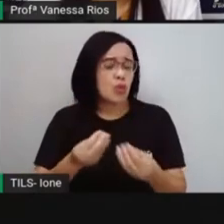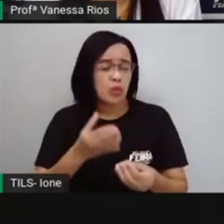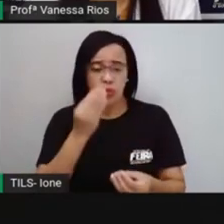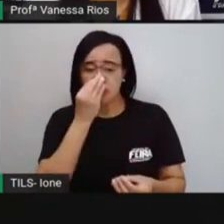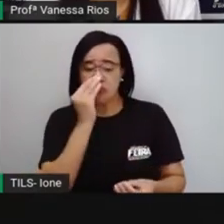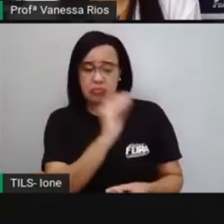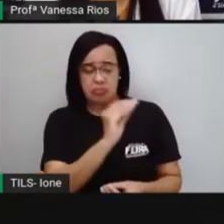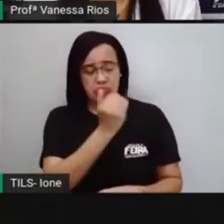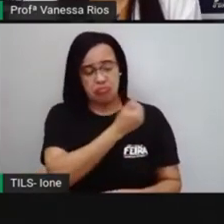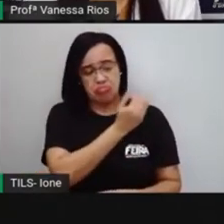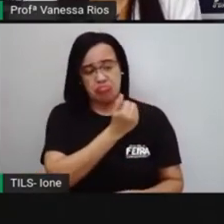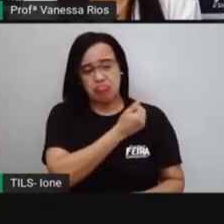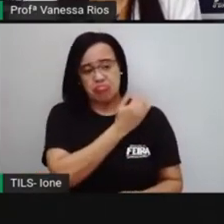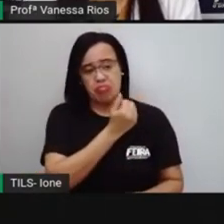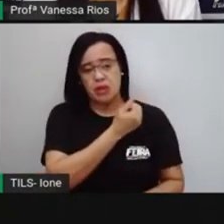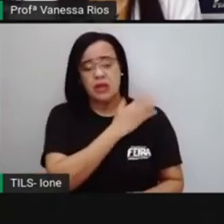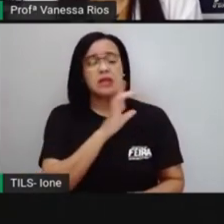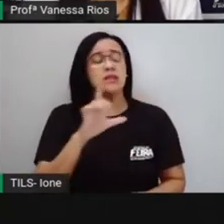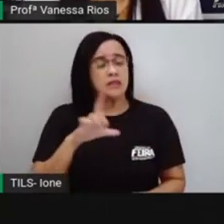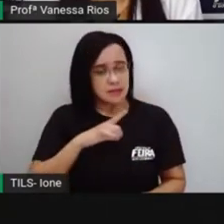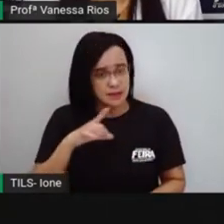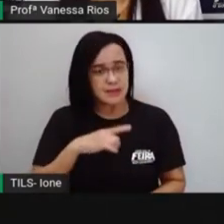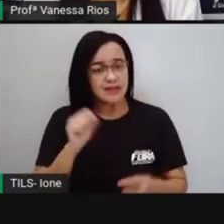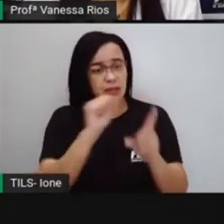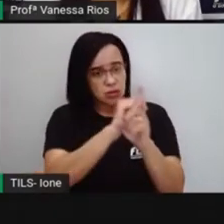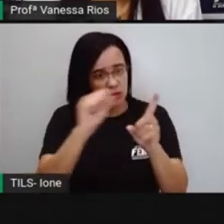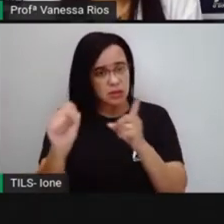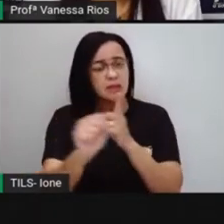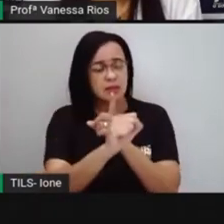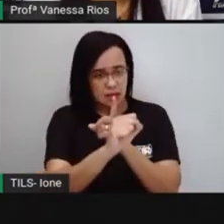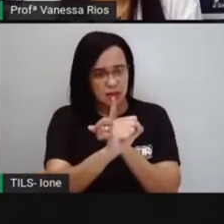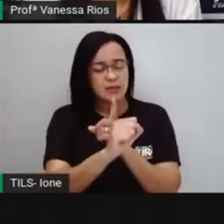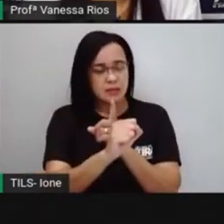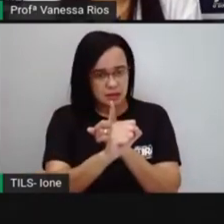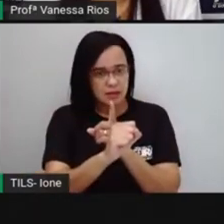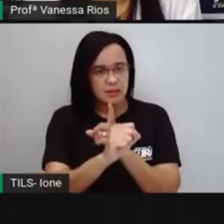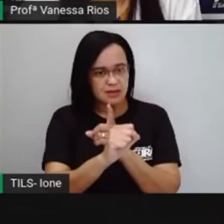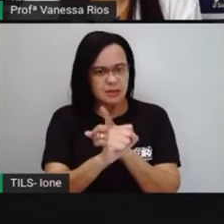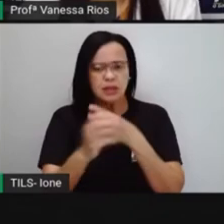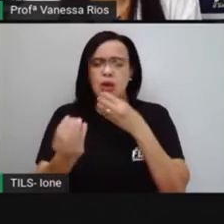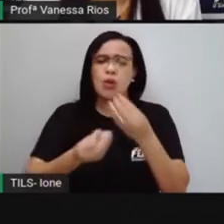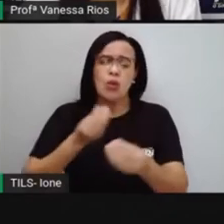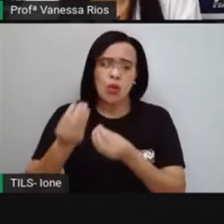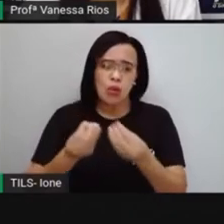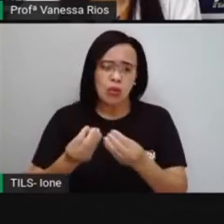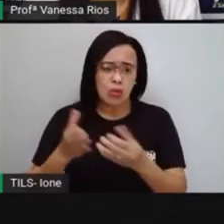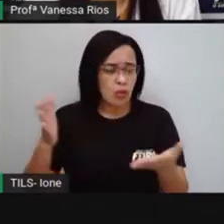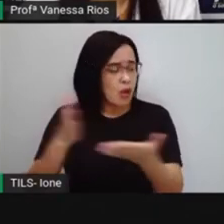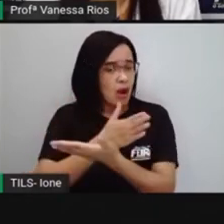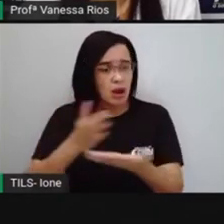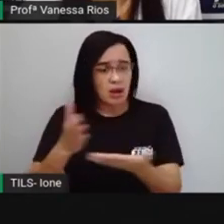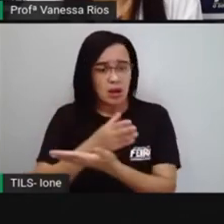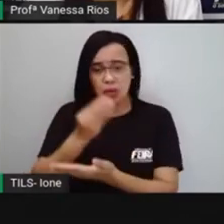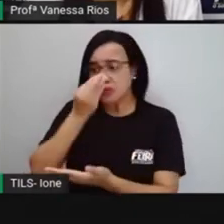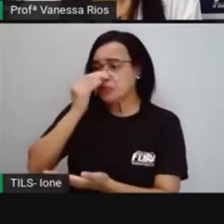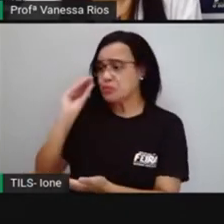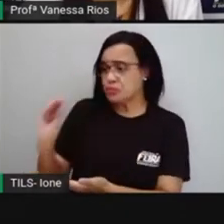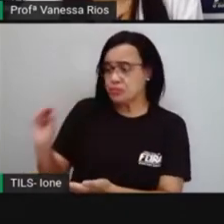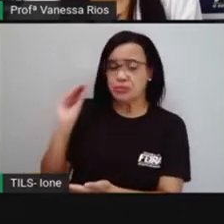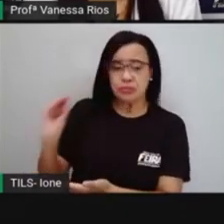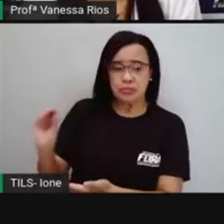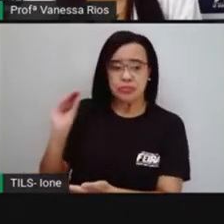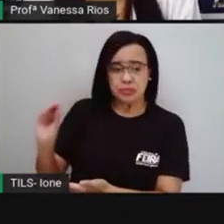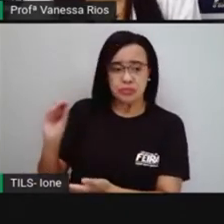racial e aí são colocados à margem da sociedade, muitas vezes não podendo usufruir